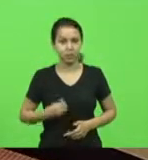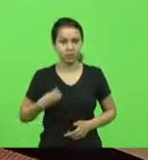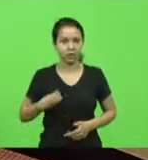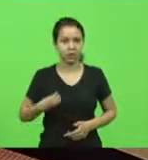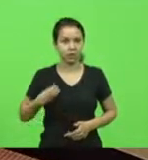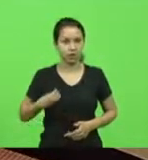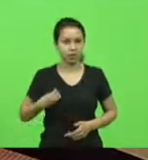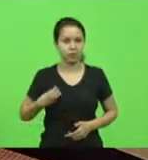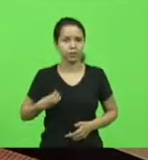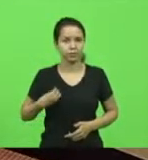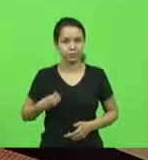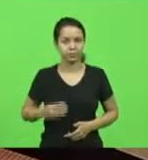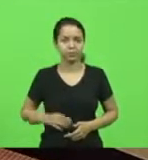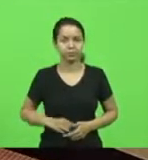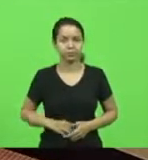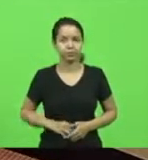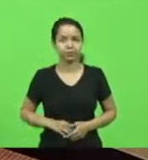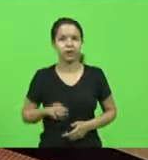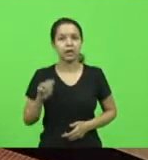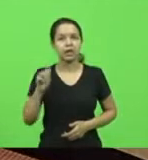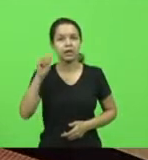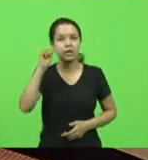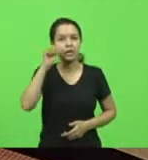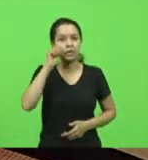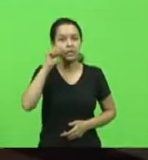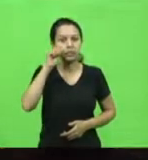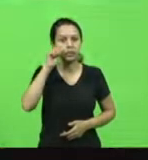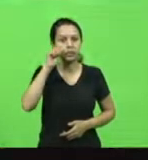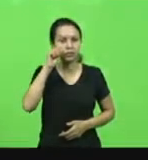Presente, presidente. Deputada Ana Campanholo.